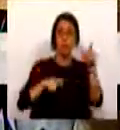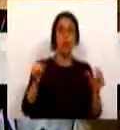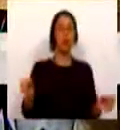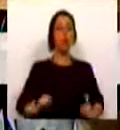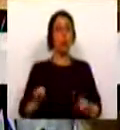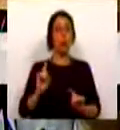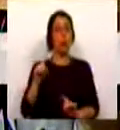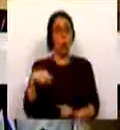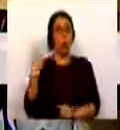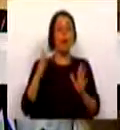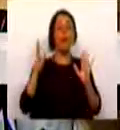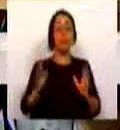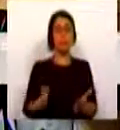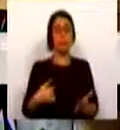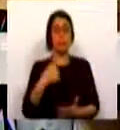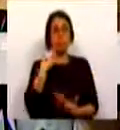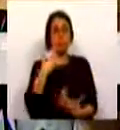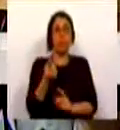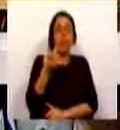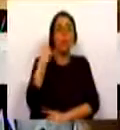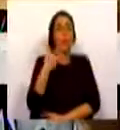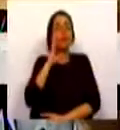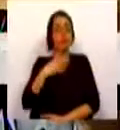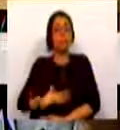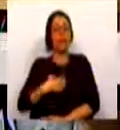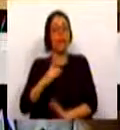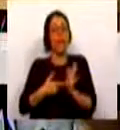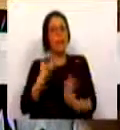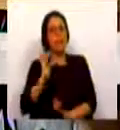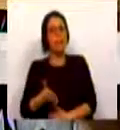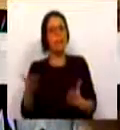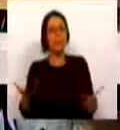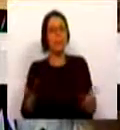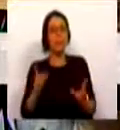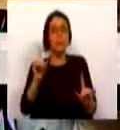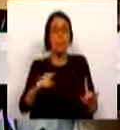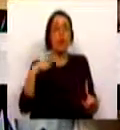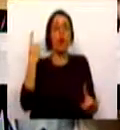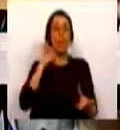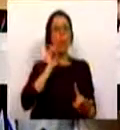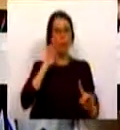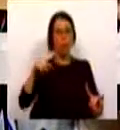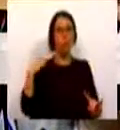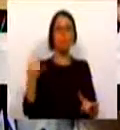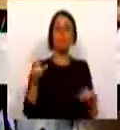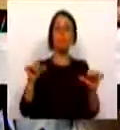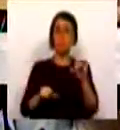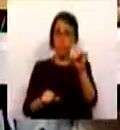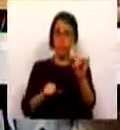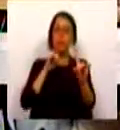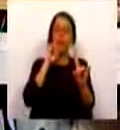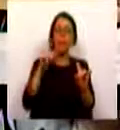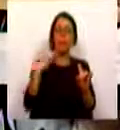que eram necessárias, como se viu o ano passado, que eram necessárias, que teriam sido úteis e, pior, que